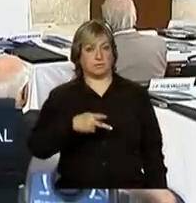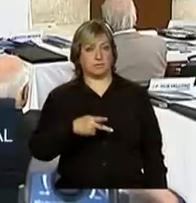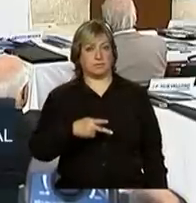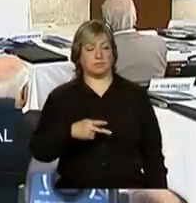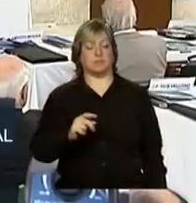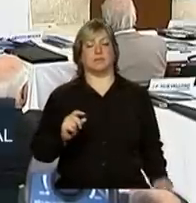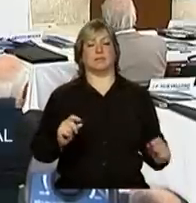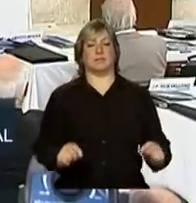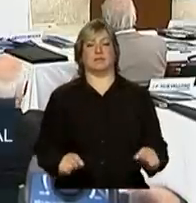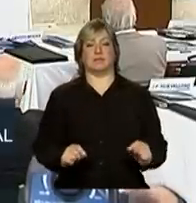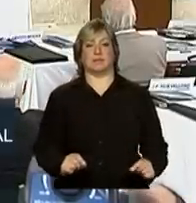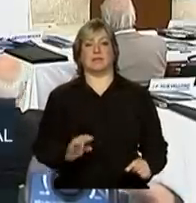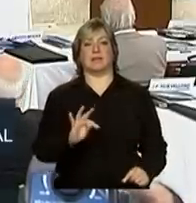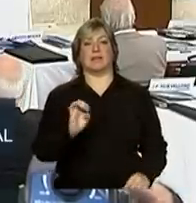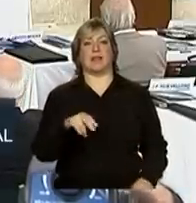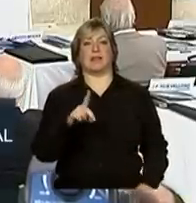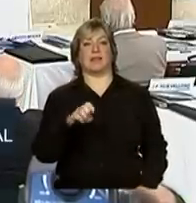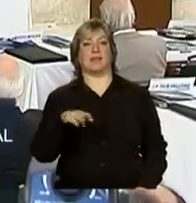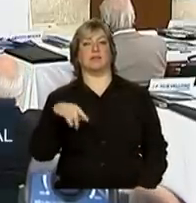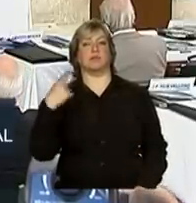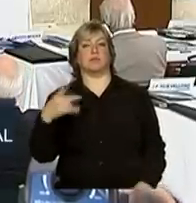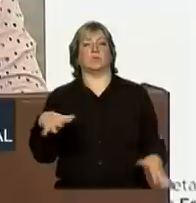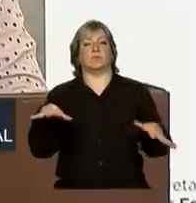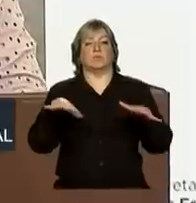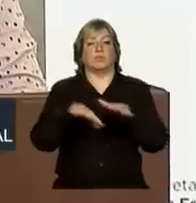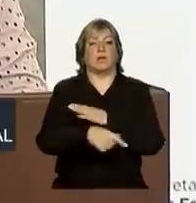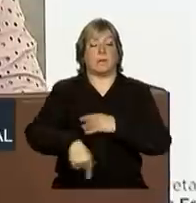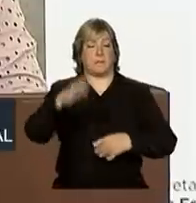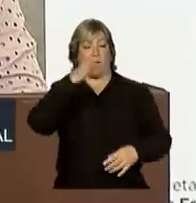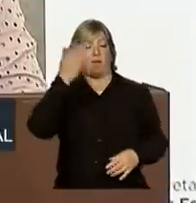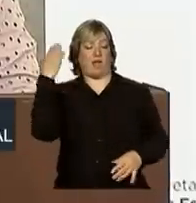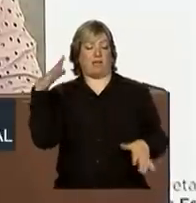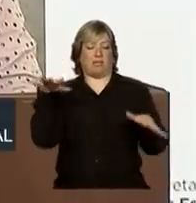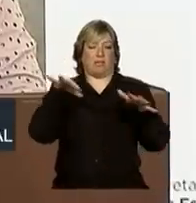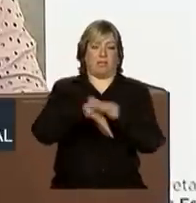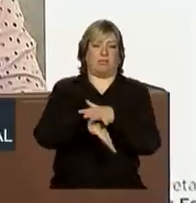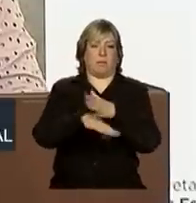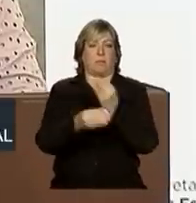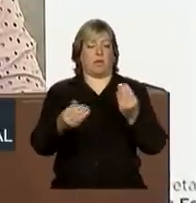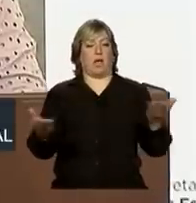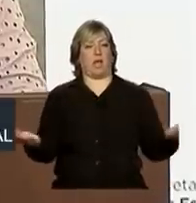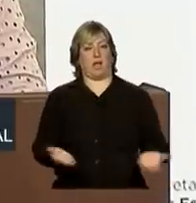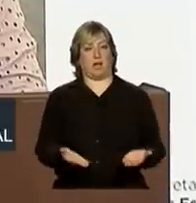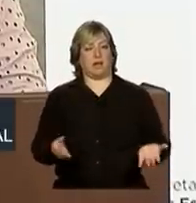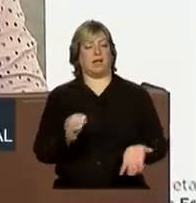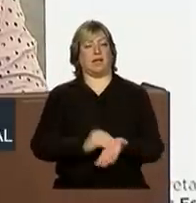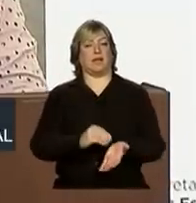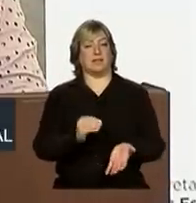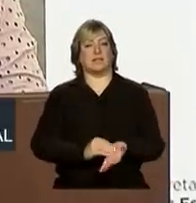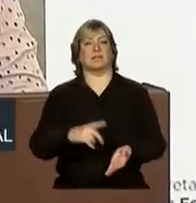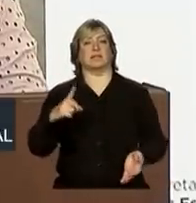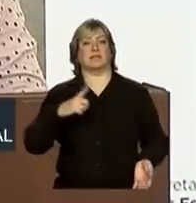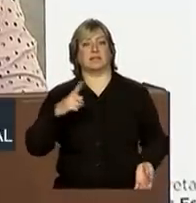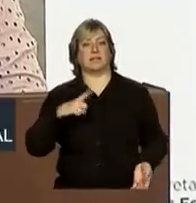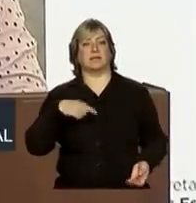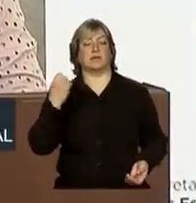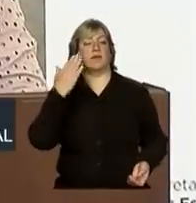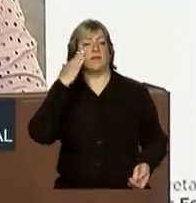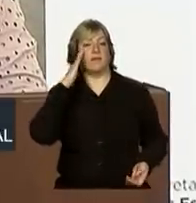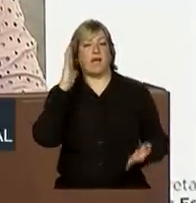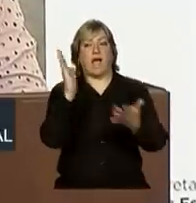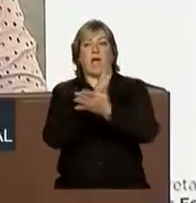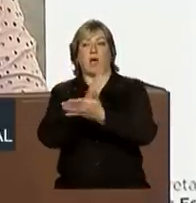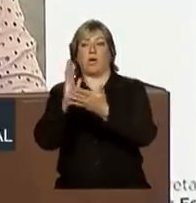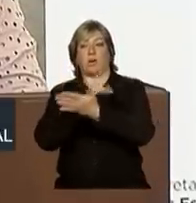tendência a uma inserção submissa que herdamos e que ainda permanece latente na visão de parte